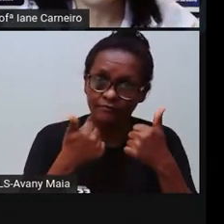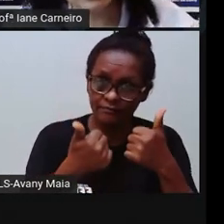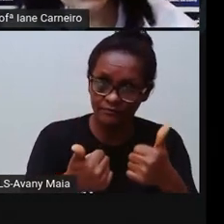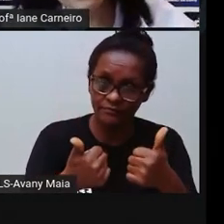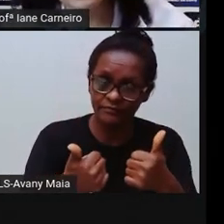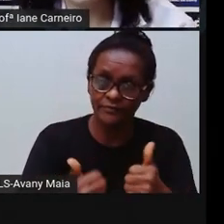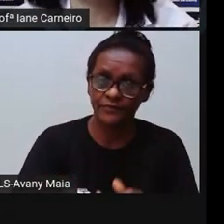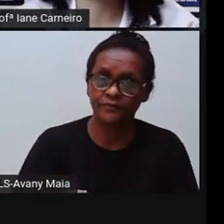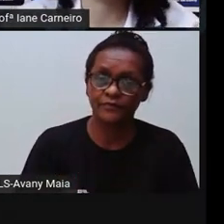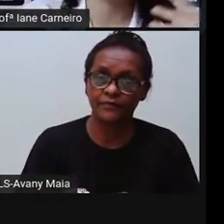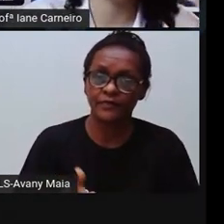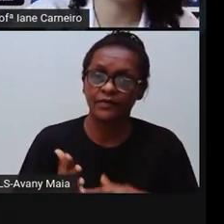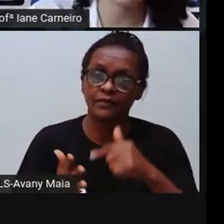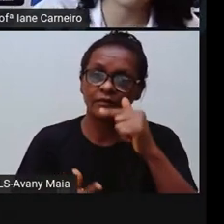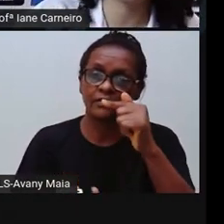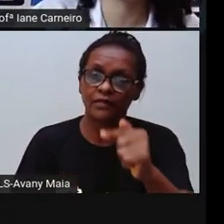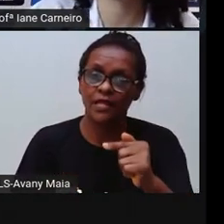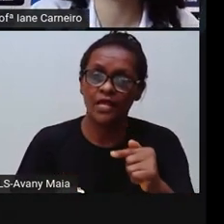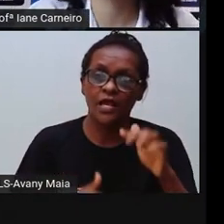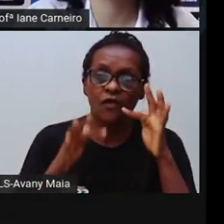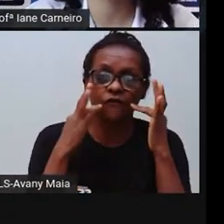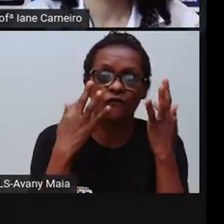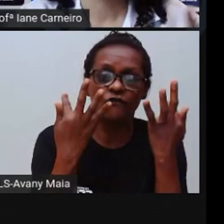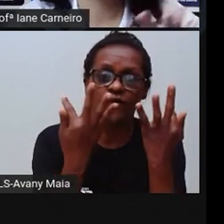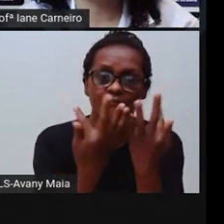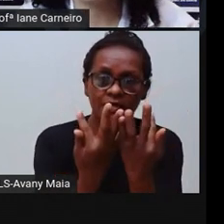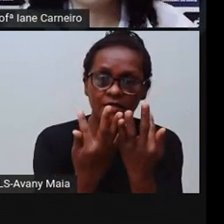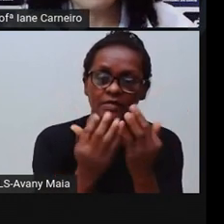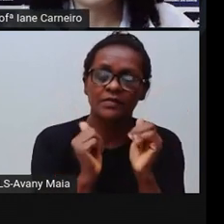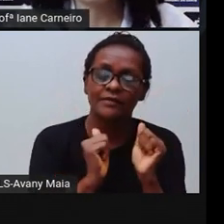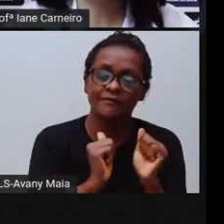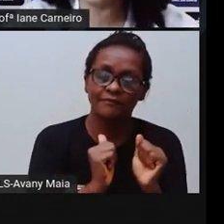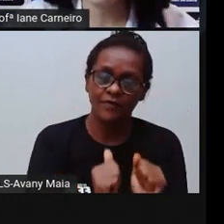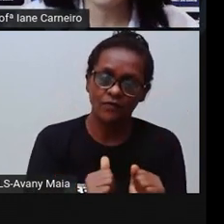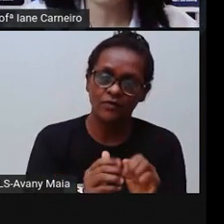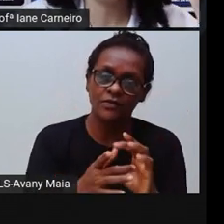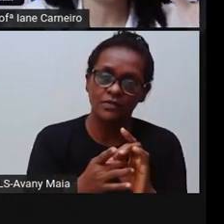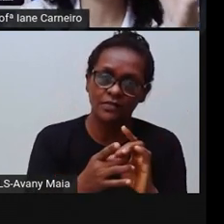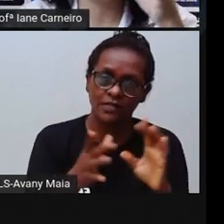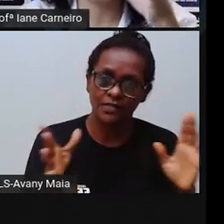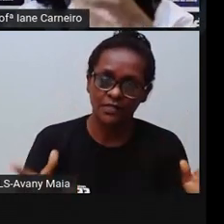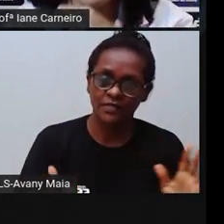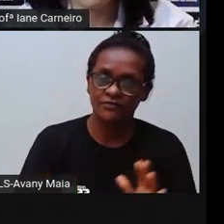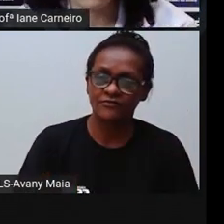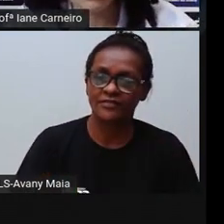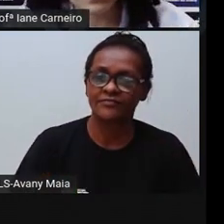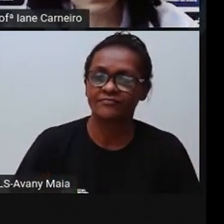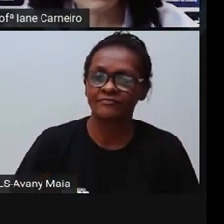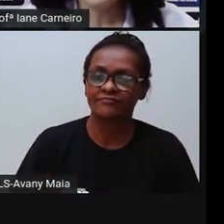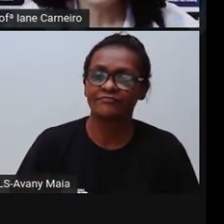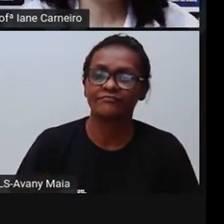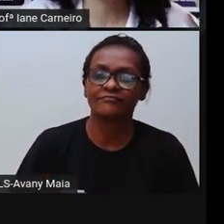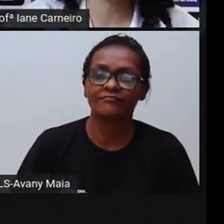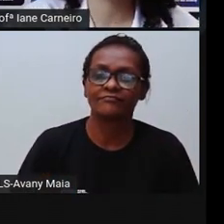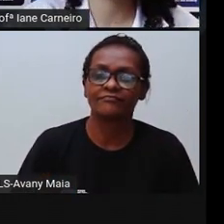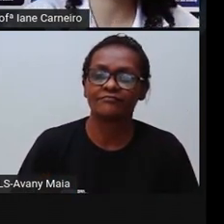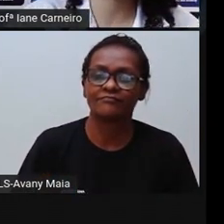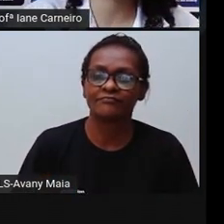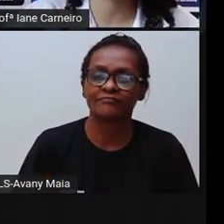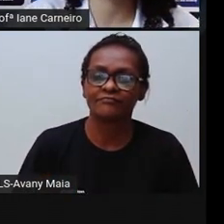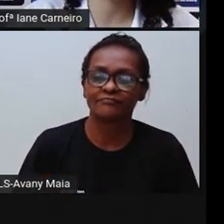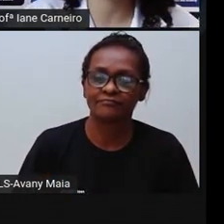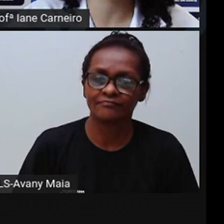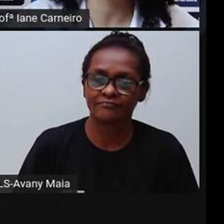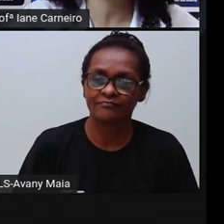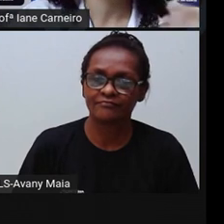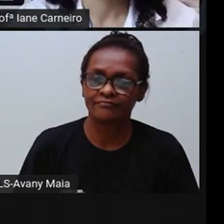como seja a sua família, se você mora só com a mãe, só com o pai, independente de como seja a sua família, o importante é que